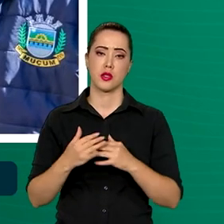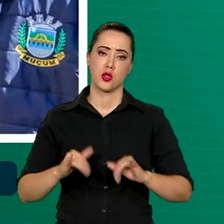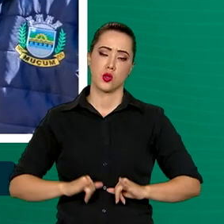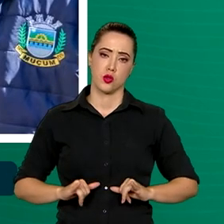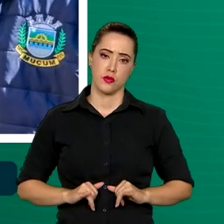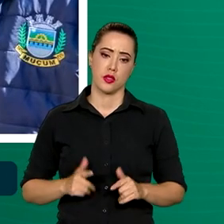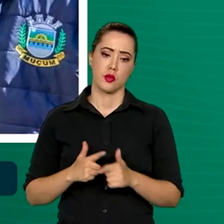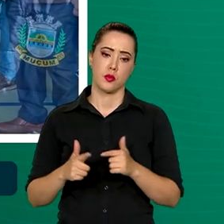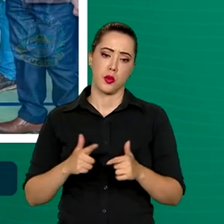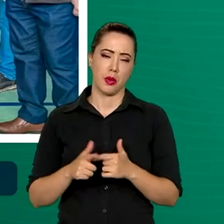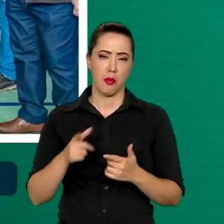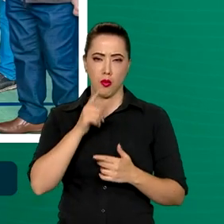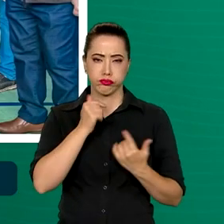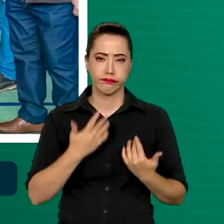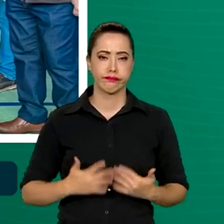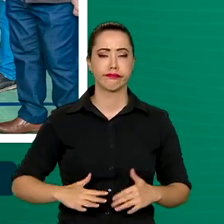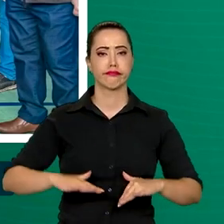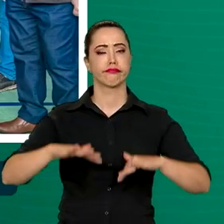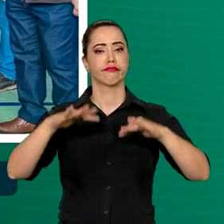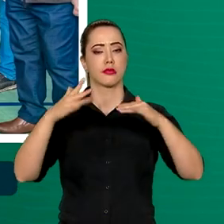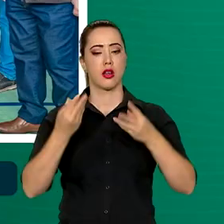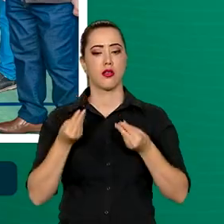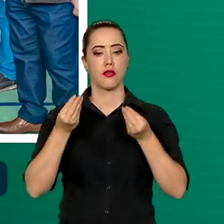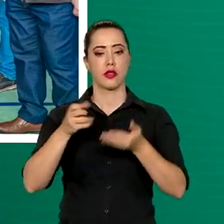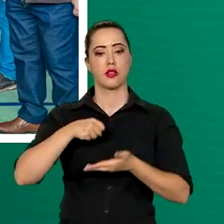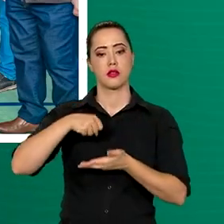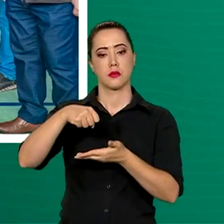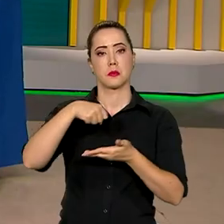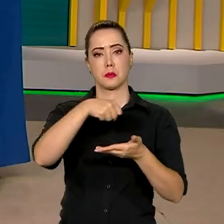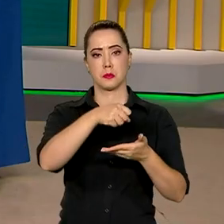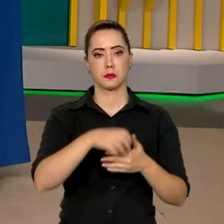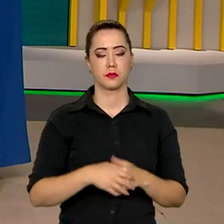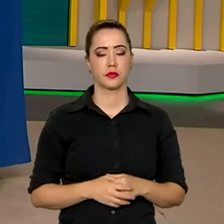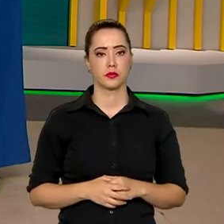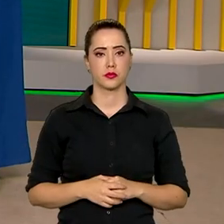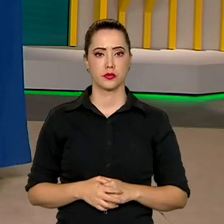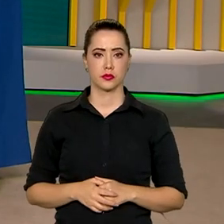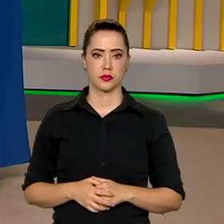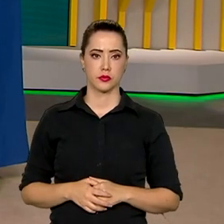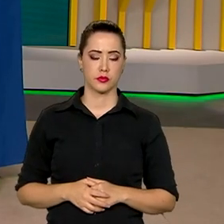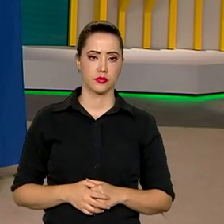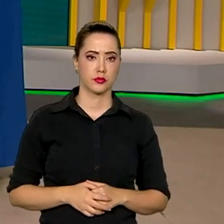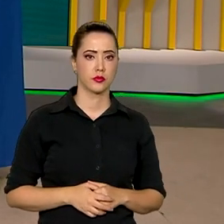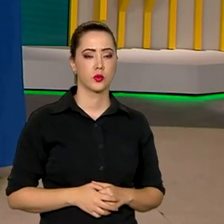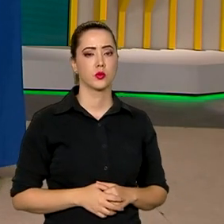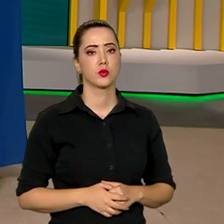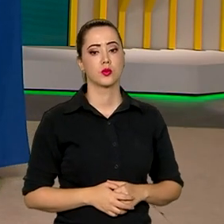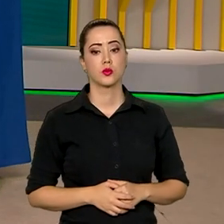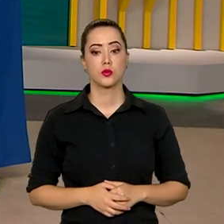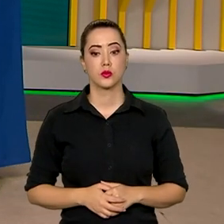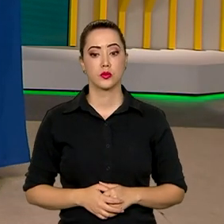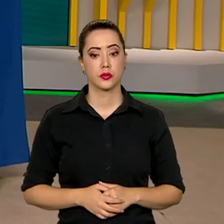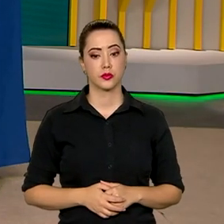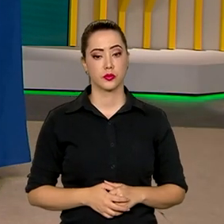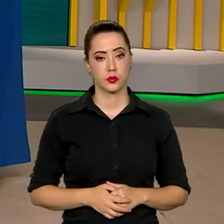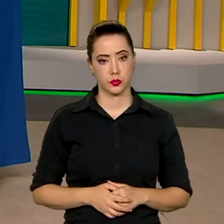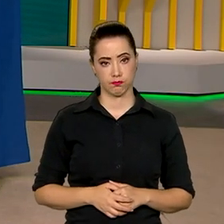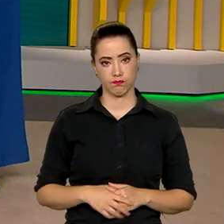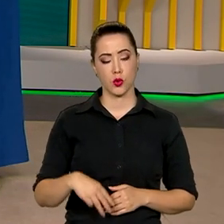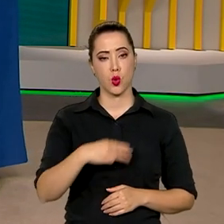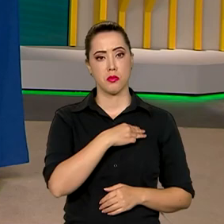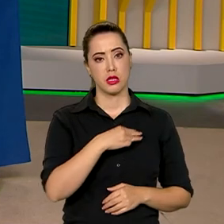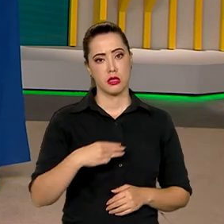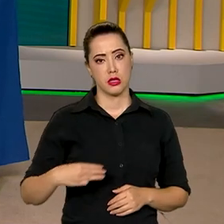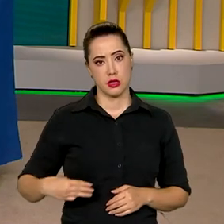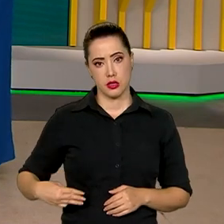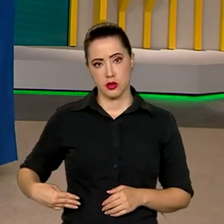enchentes e realizaram a entrega de cestas básicas. O ministro da Secretaria de Comunicação Social